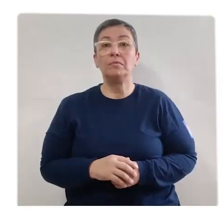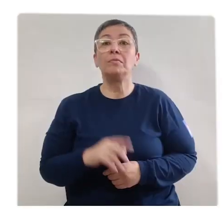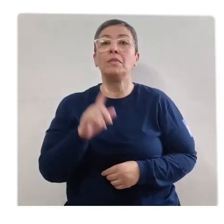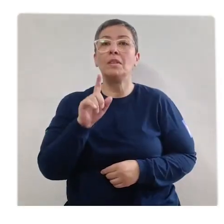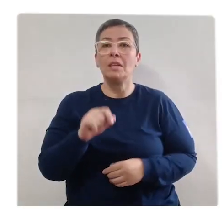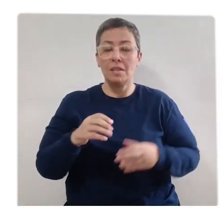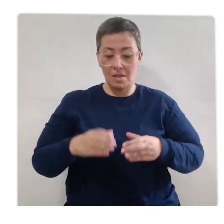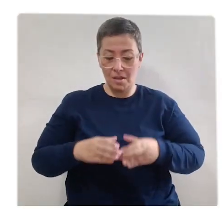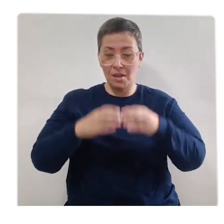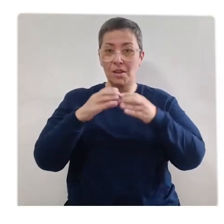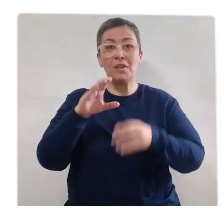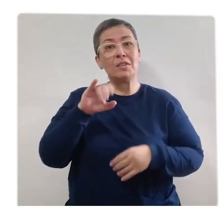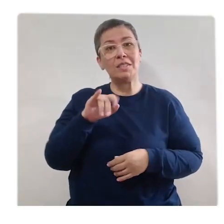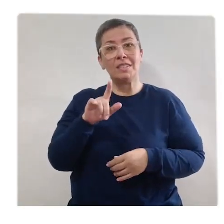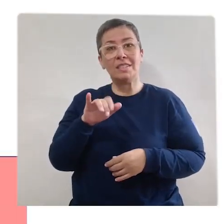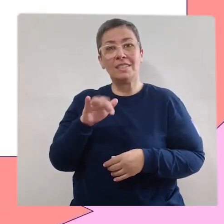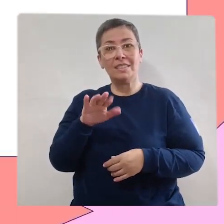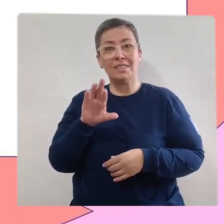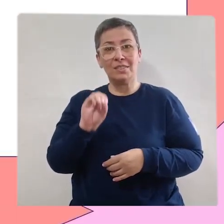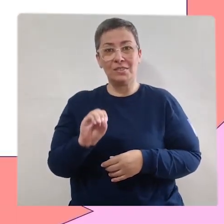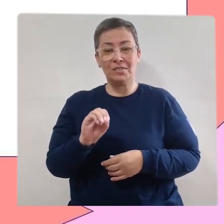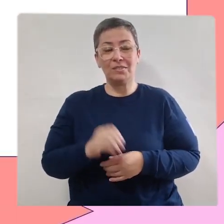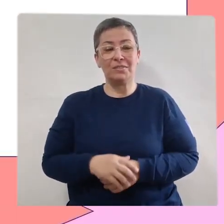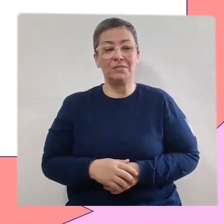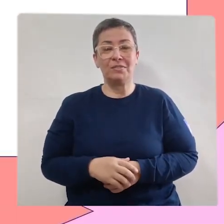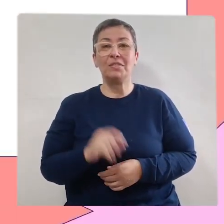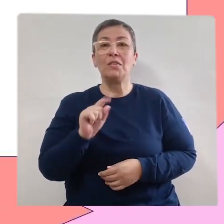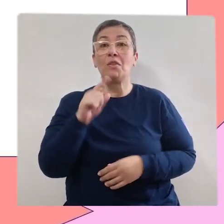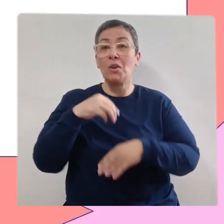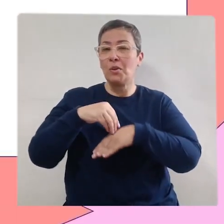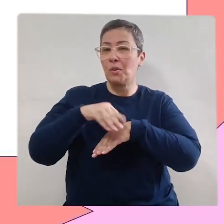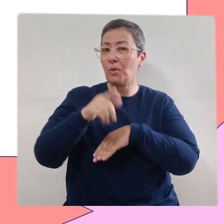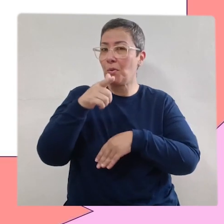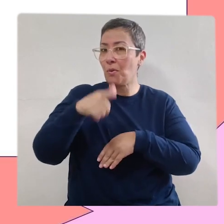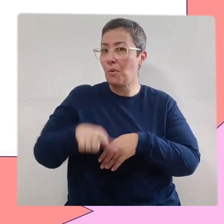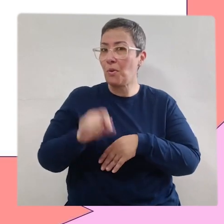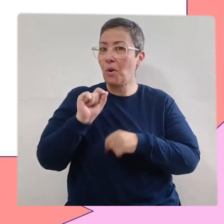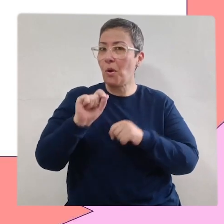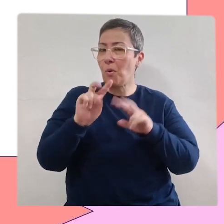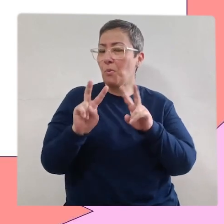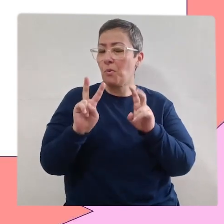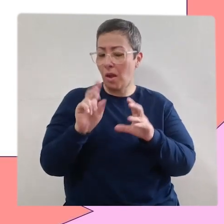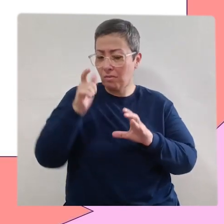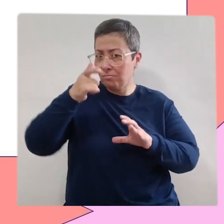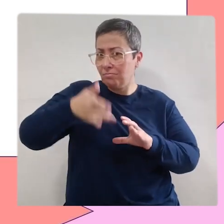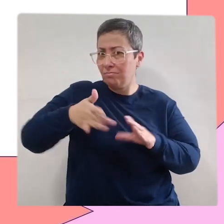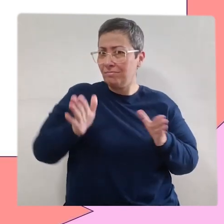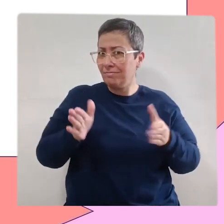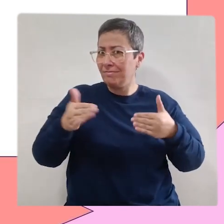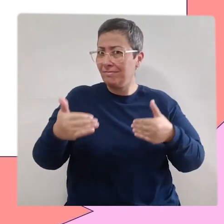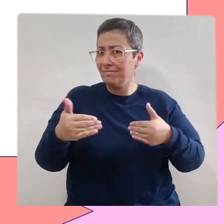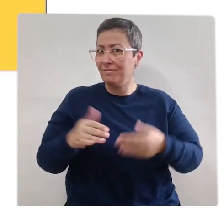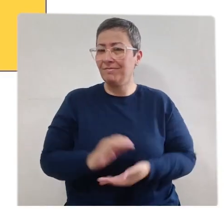É o cilindro Vamos a mais uma dica sobre o que tem na caixa